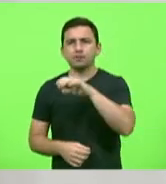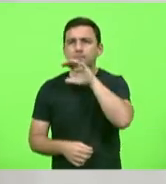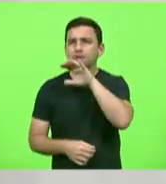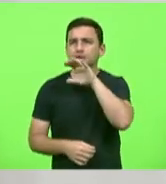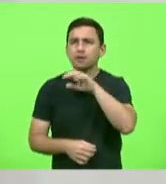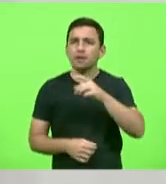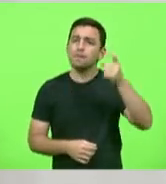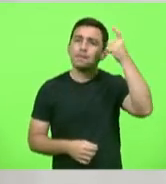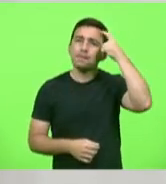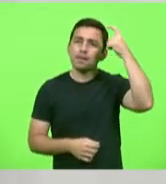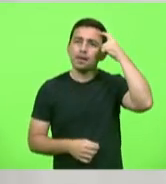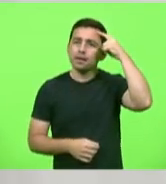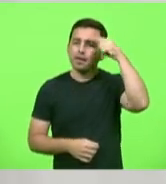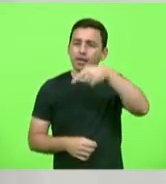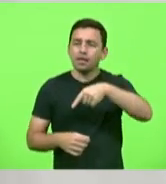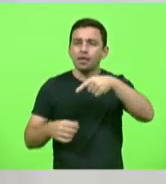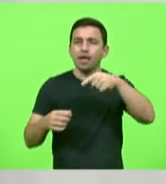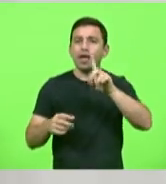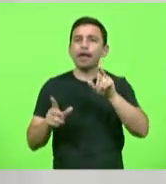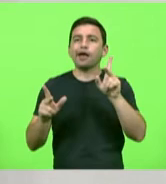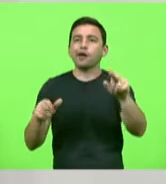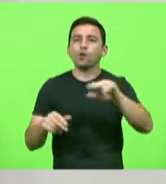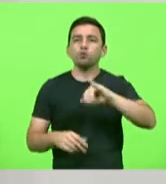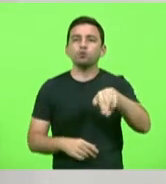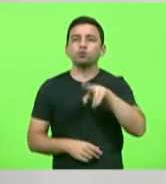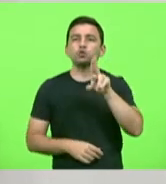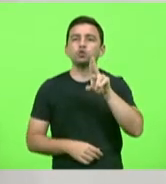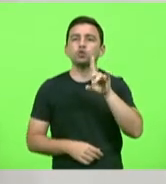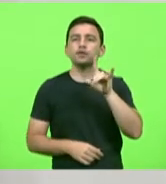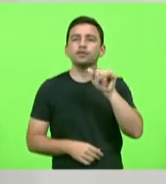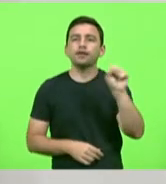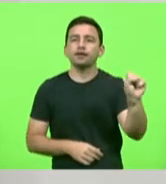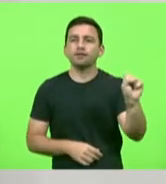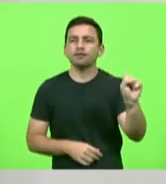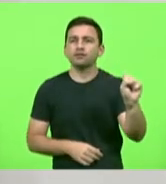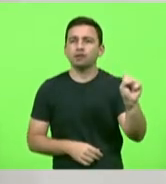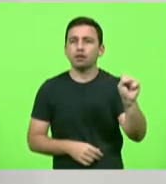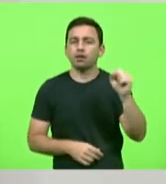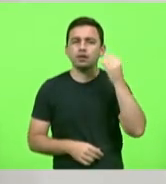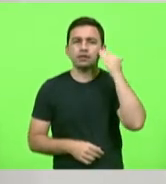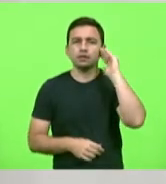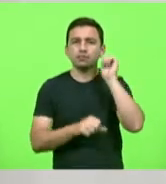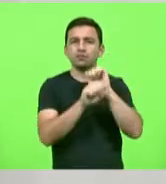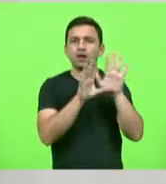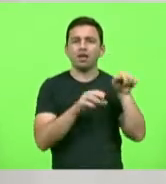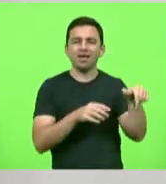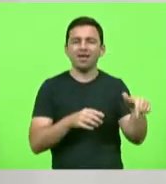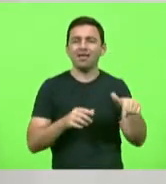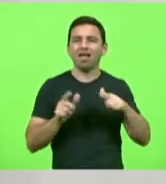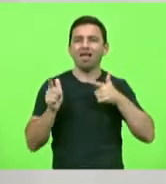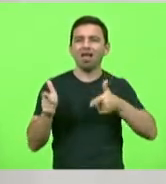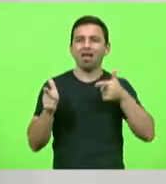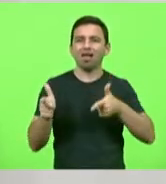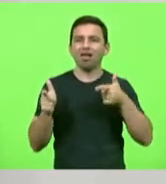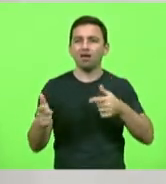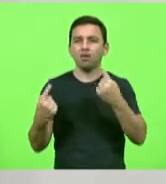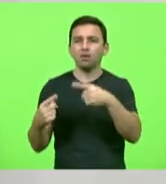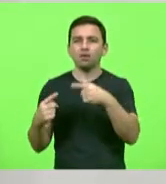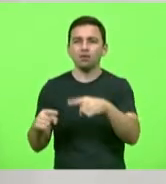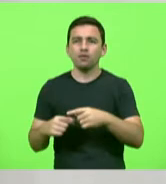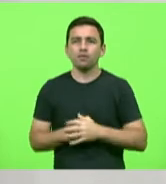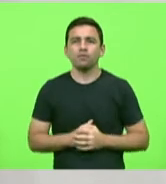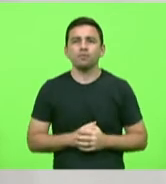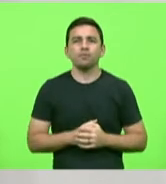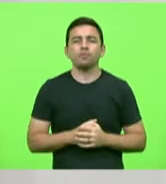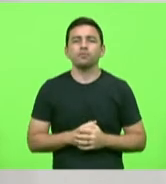que aquele animal é Judas este é o entendimento do farrista então pega os males do mundo